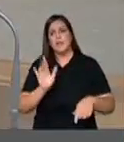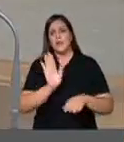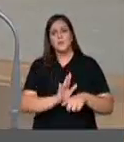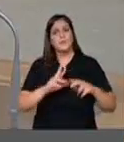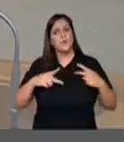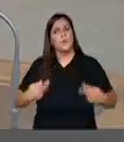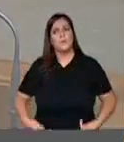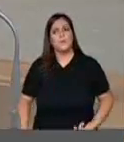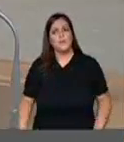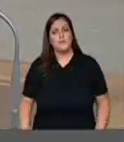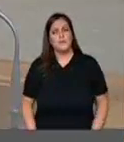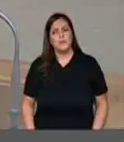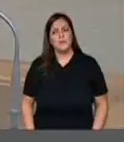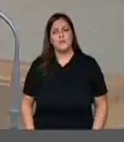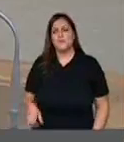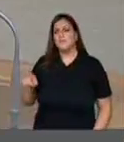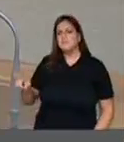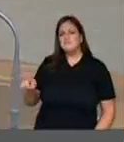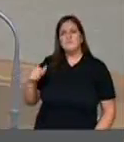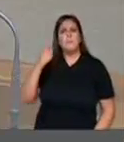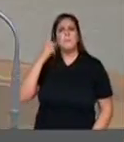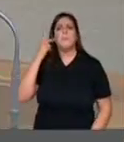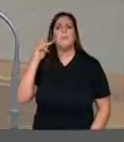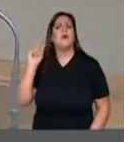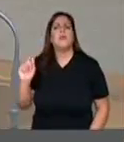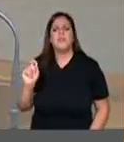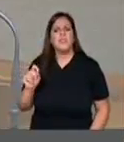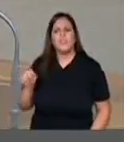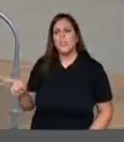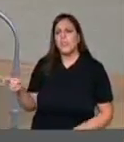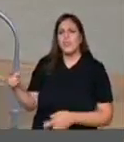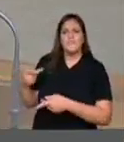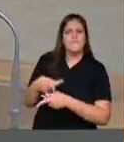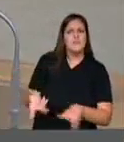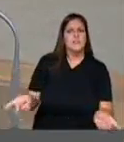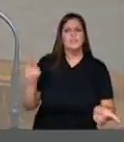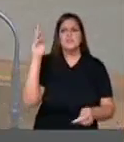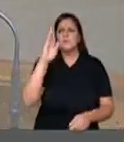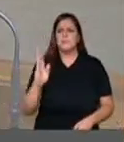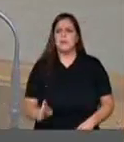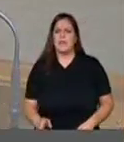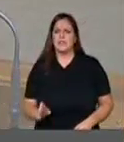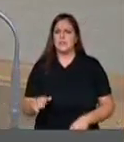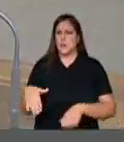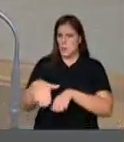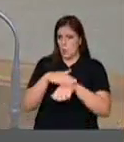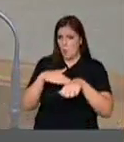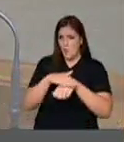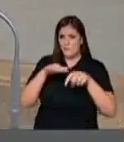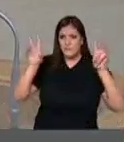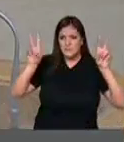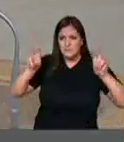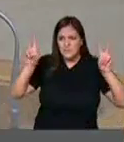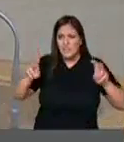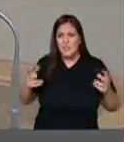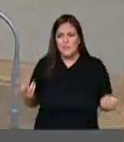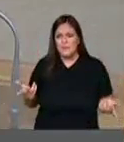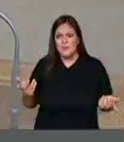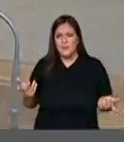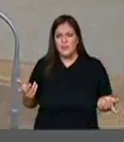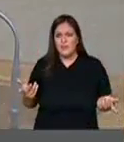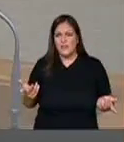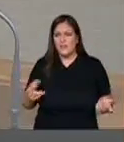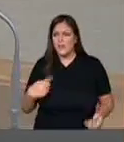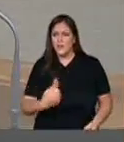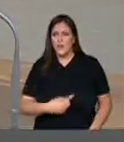O que é que o senhor Mike Pence vem visitar aqui e debater o acordo